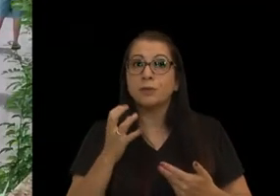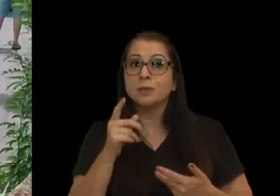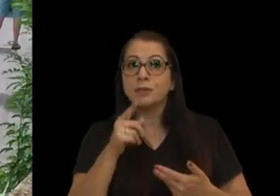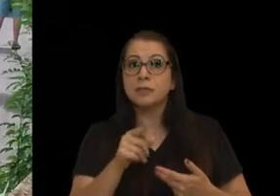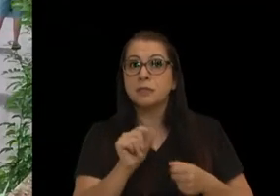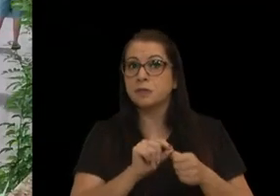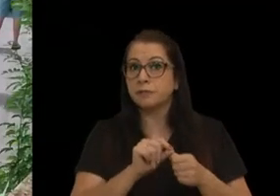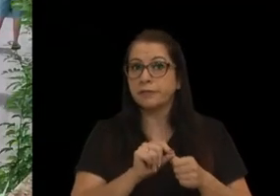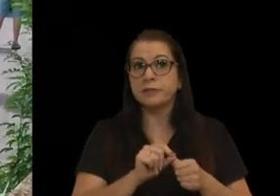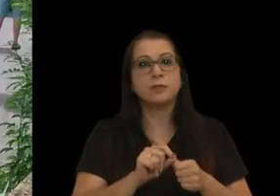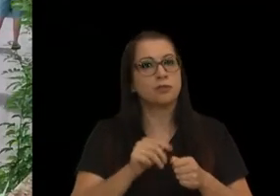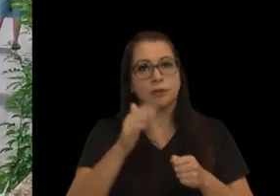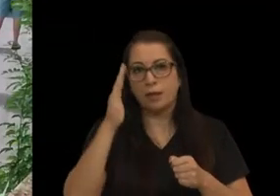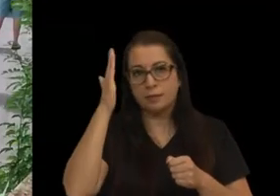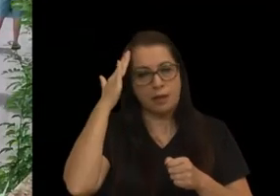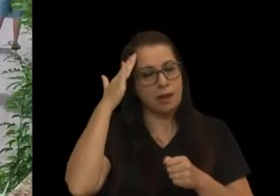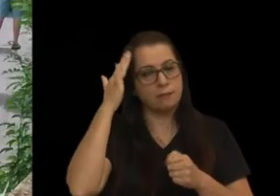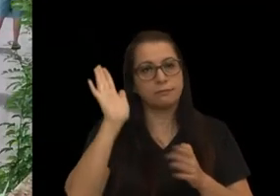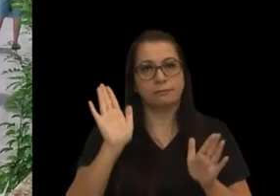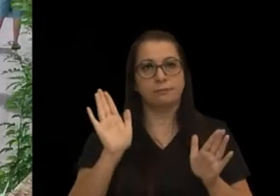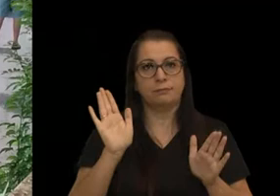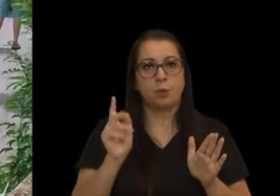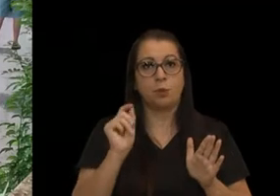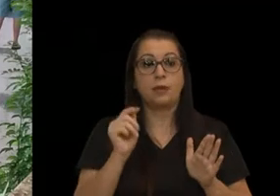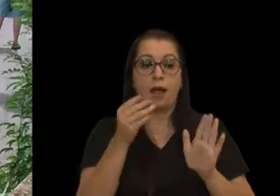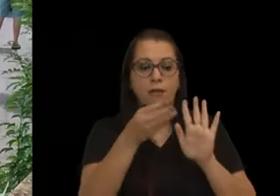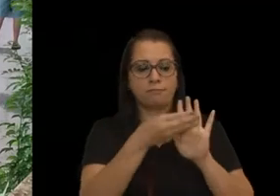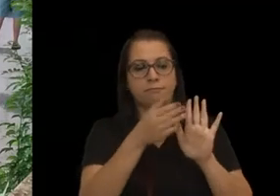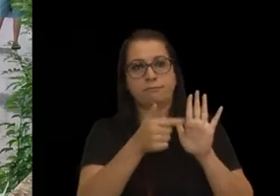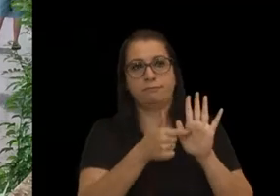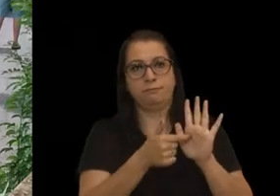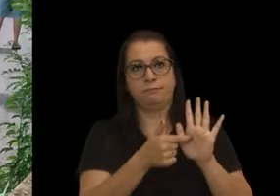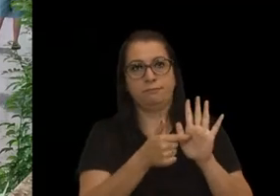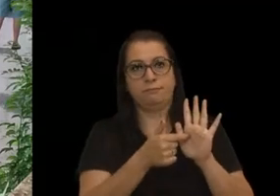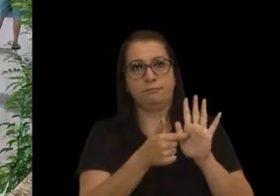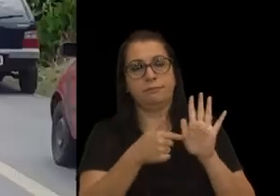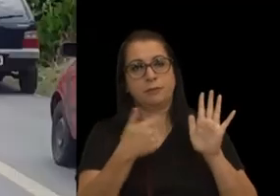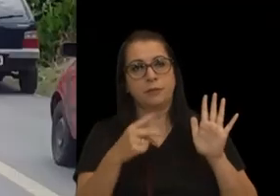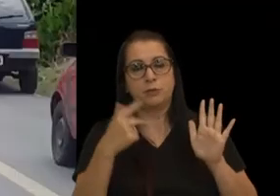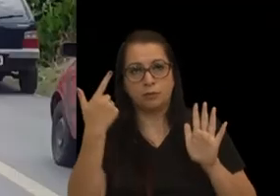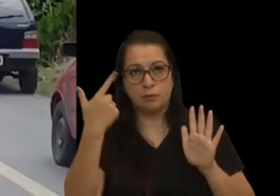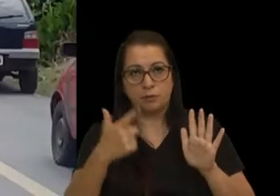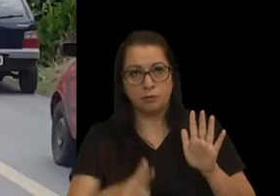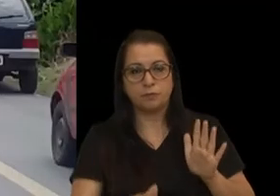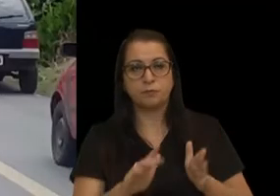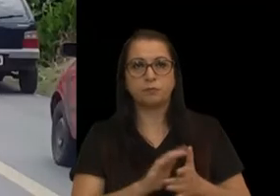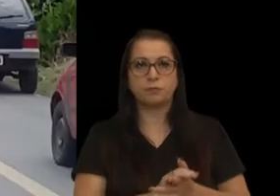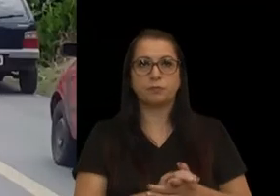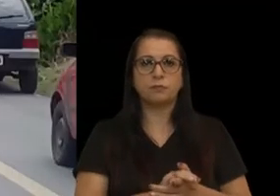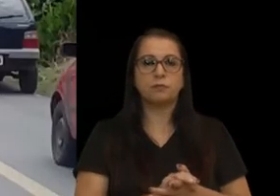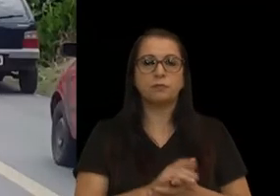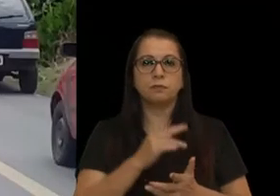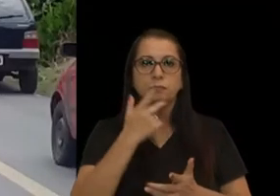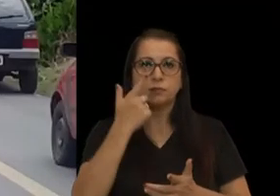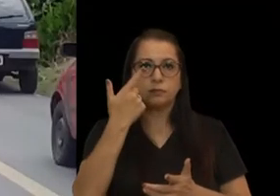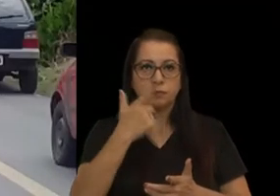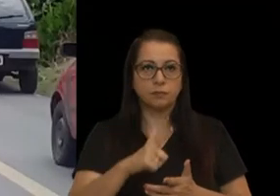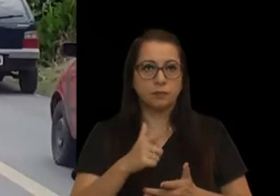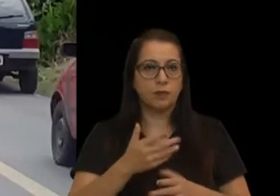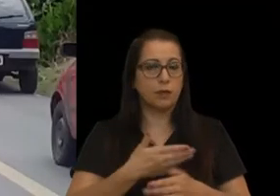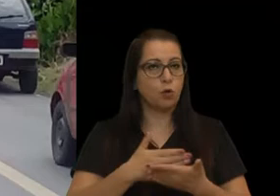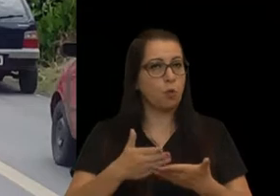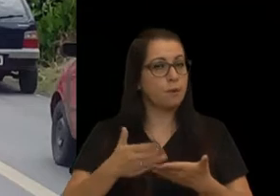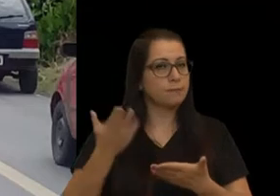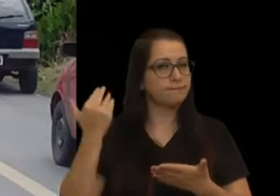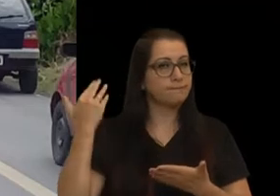estava a ser feito, eu já sei muito de cor, o que está aqui. Então, novamente, eu vou repetir desde lá do